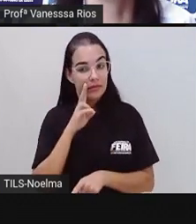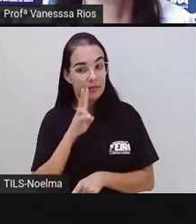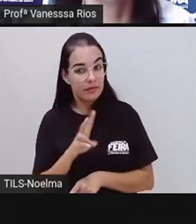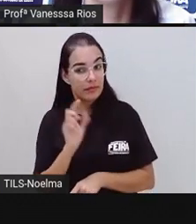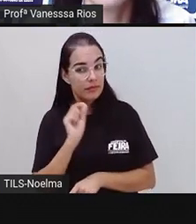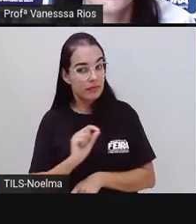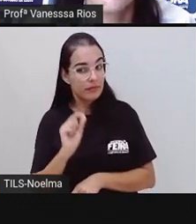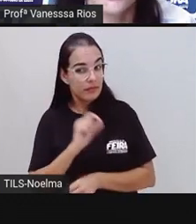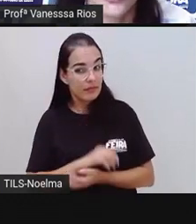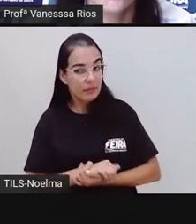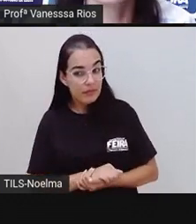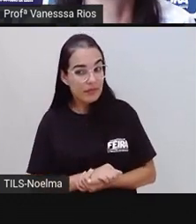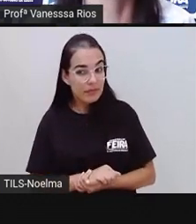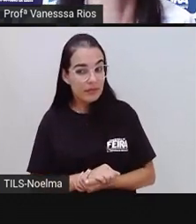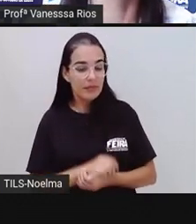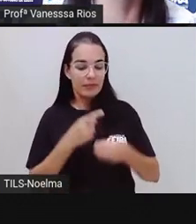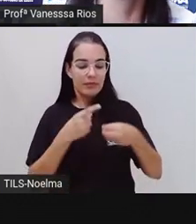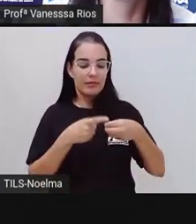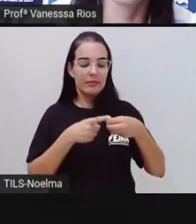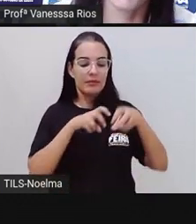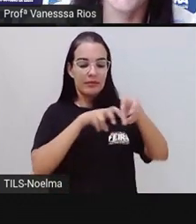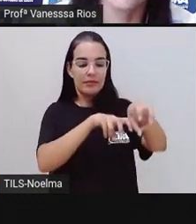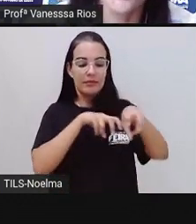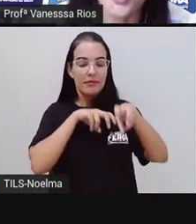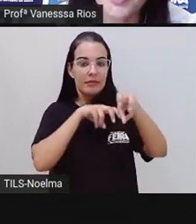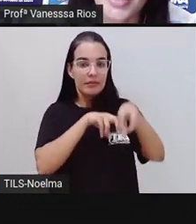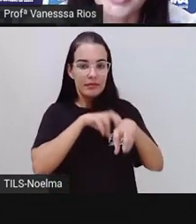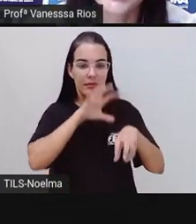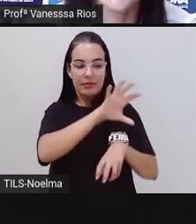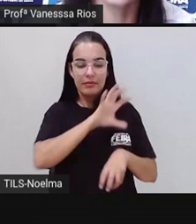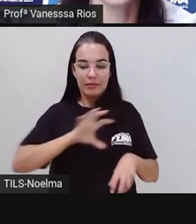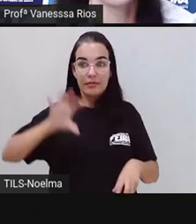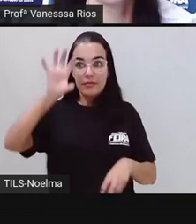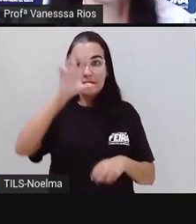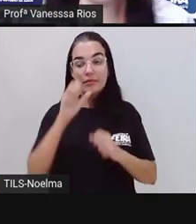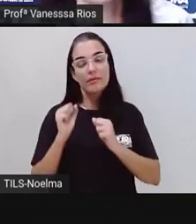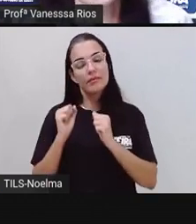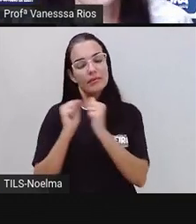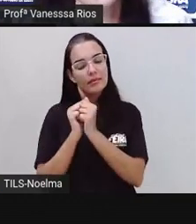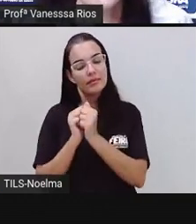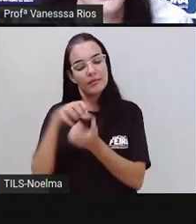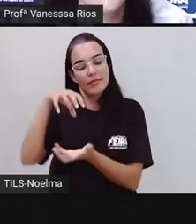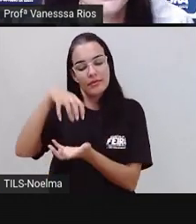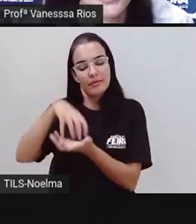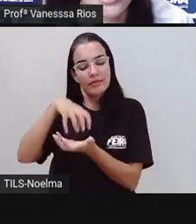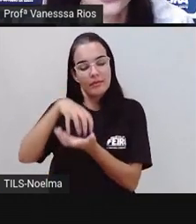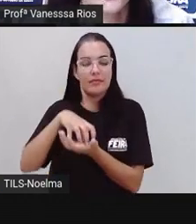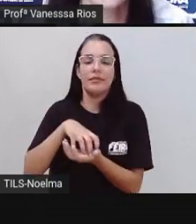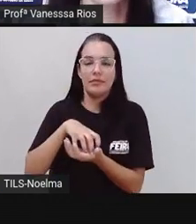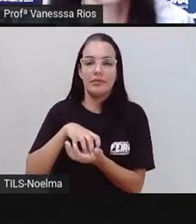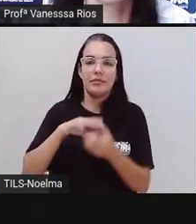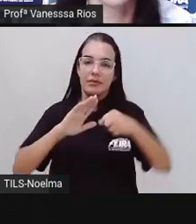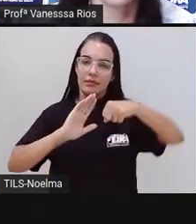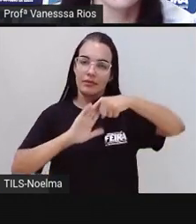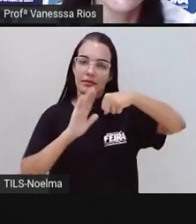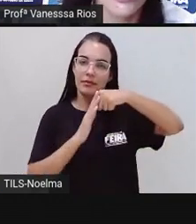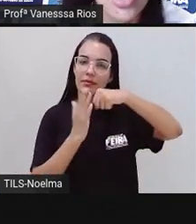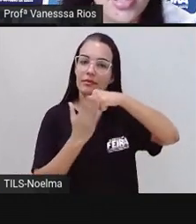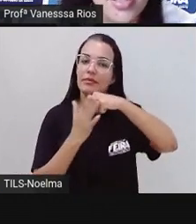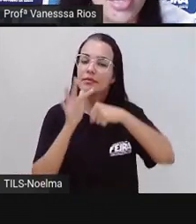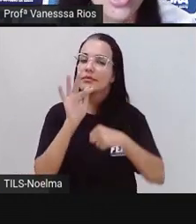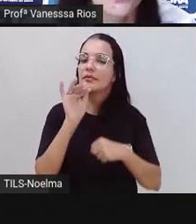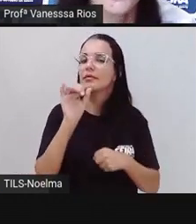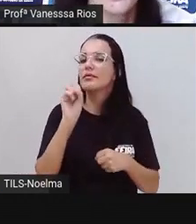compõem o território junto com a área urbana, né, que é considerada aí a sede, né, que é chamada